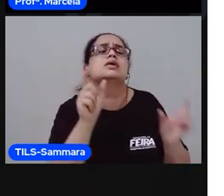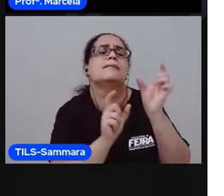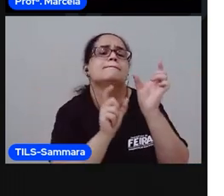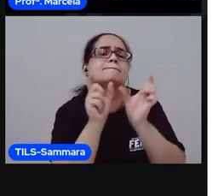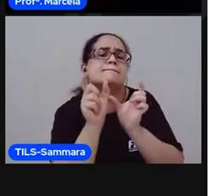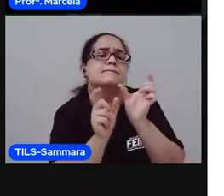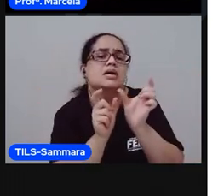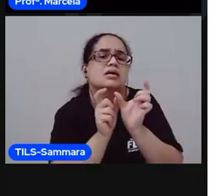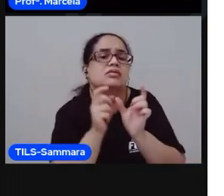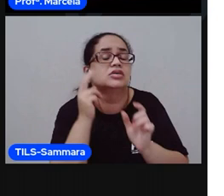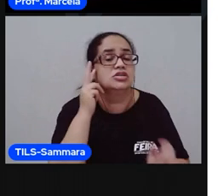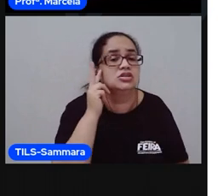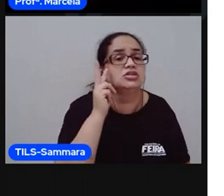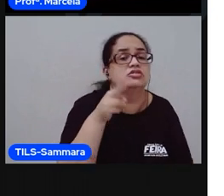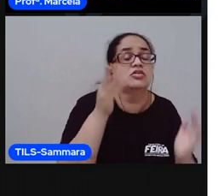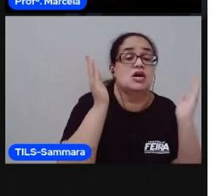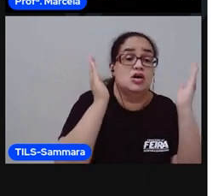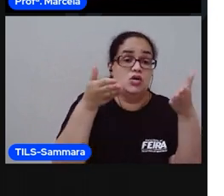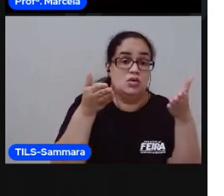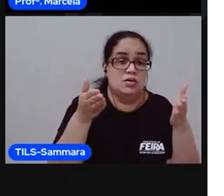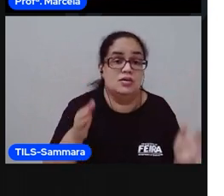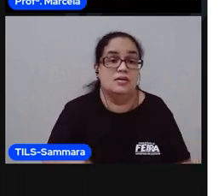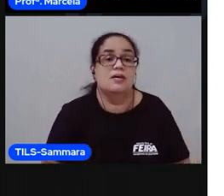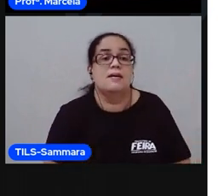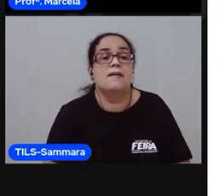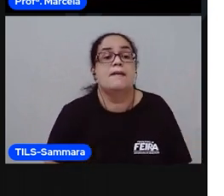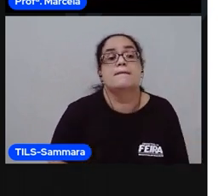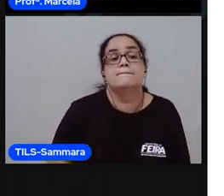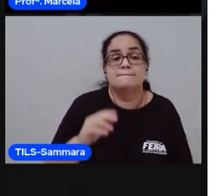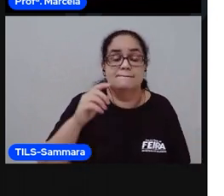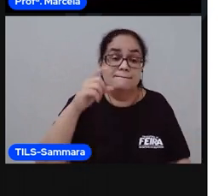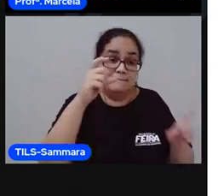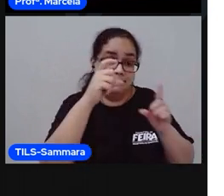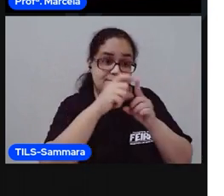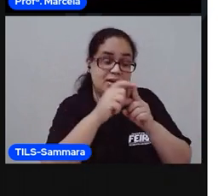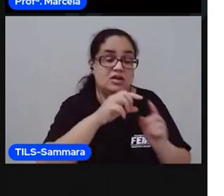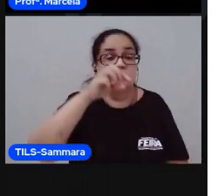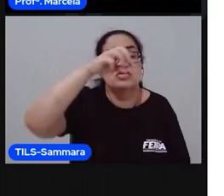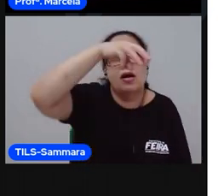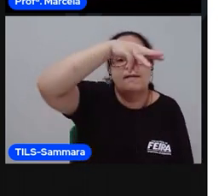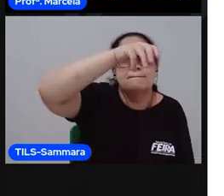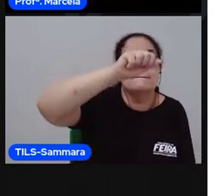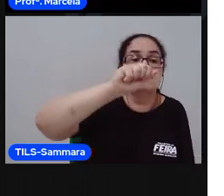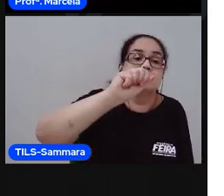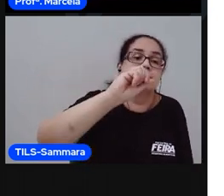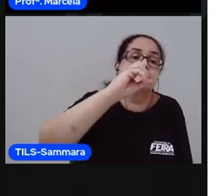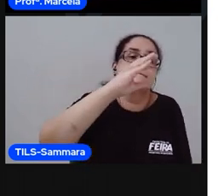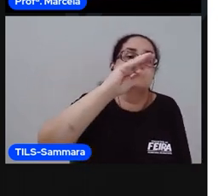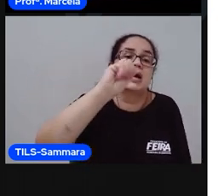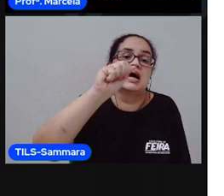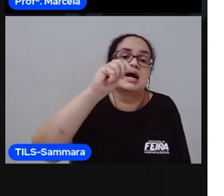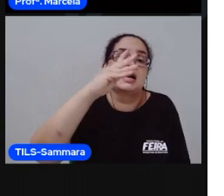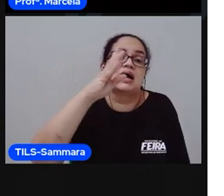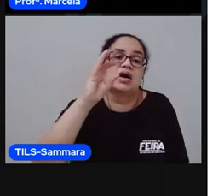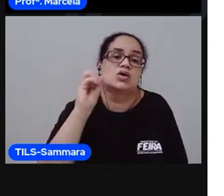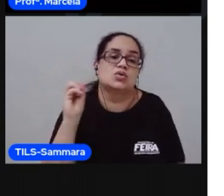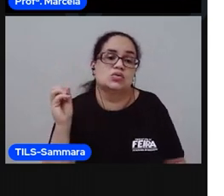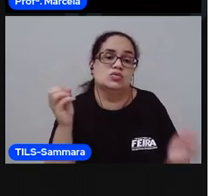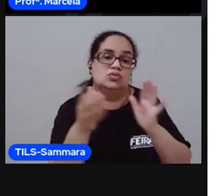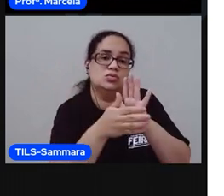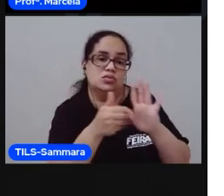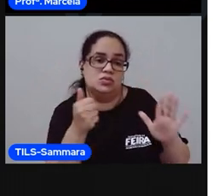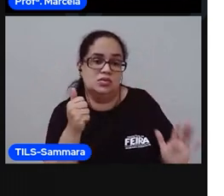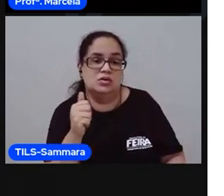vai ver agora. Eu peguei a palavra macaco e retirei o MÁ. Só deixei o CACO.